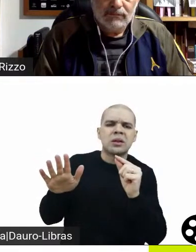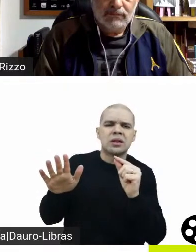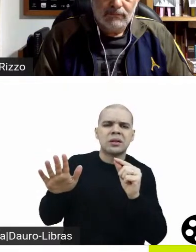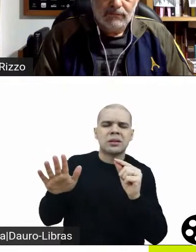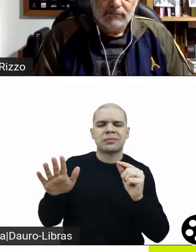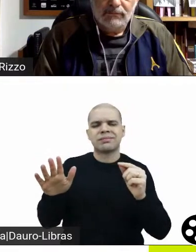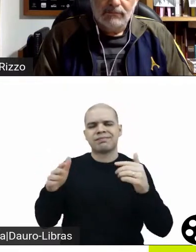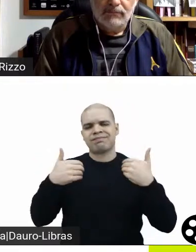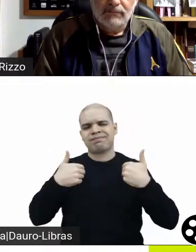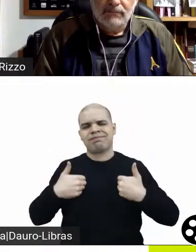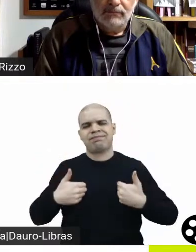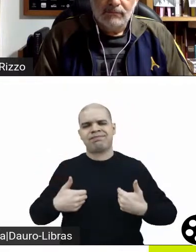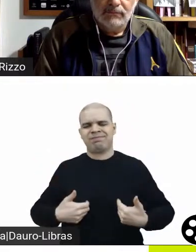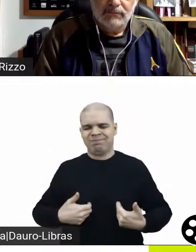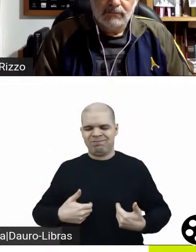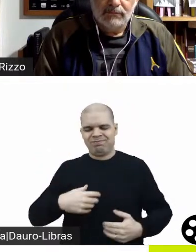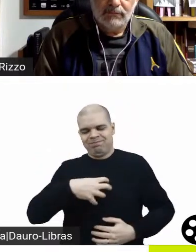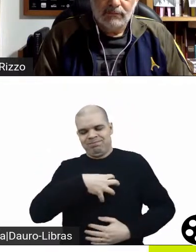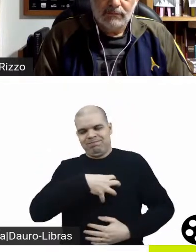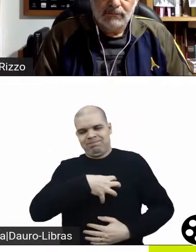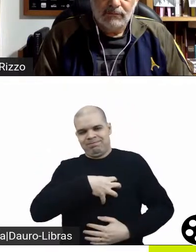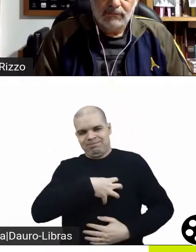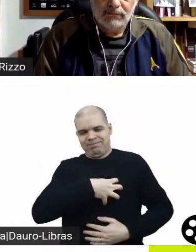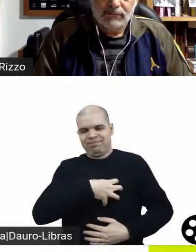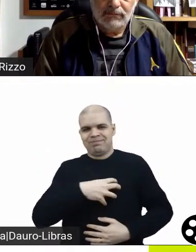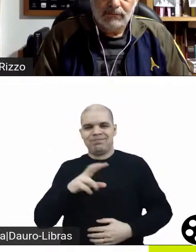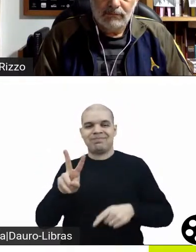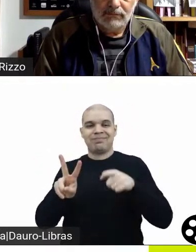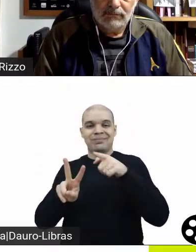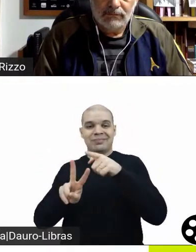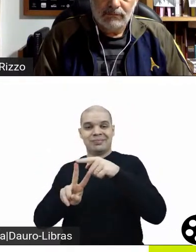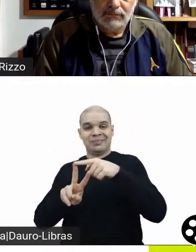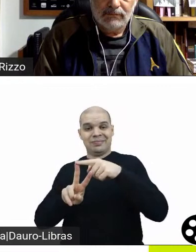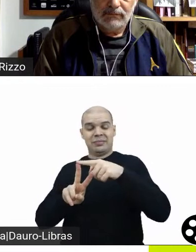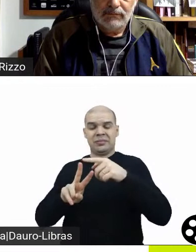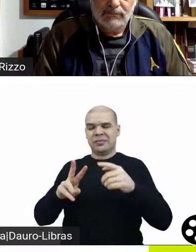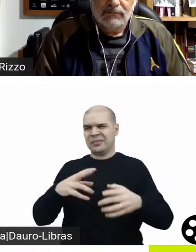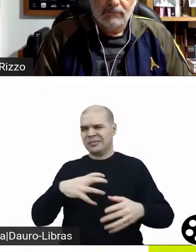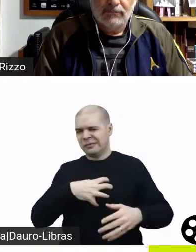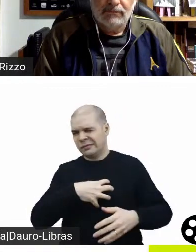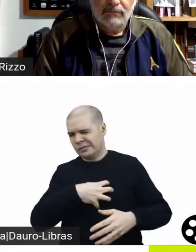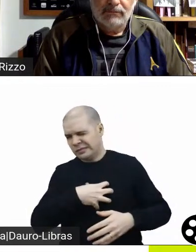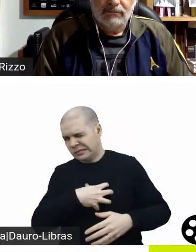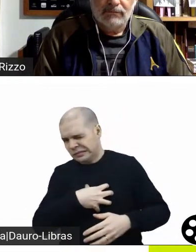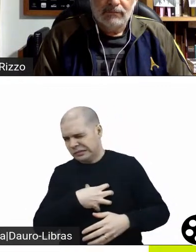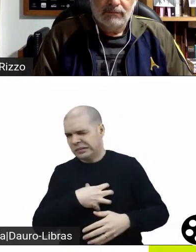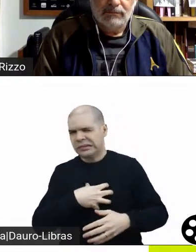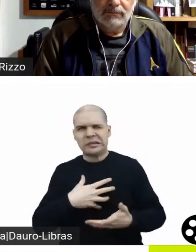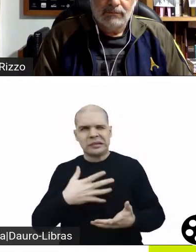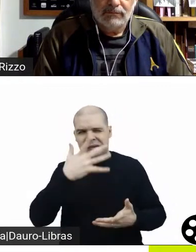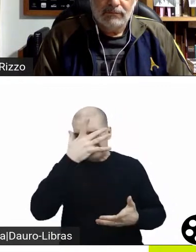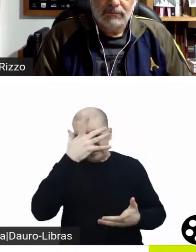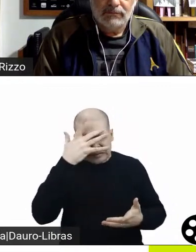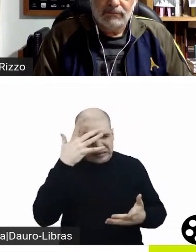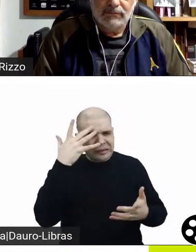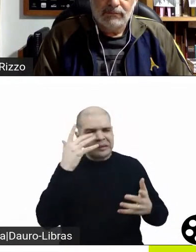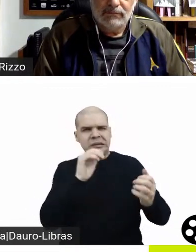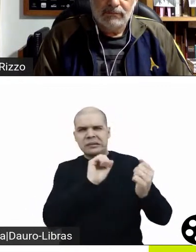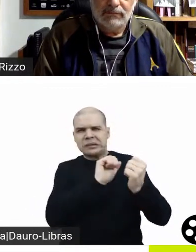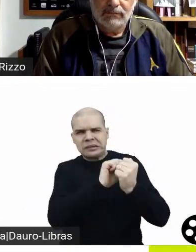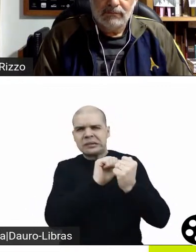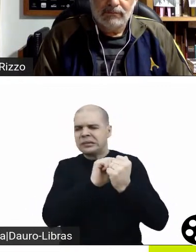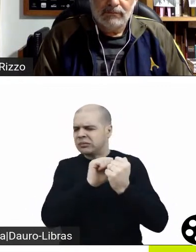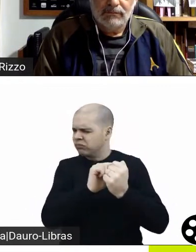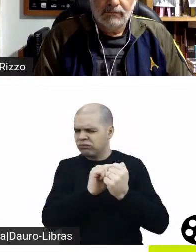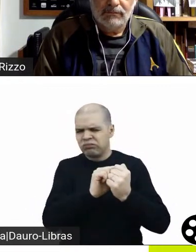repressão interpessoal, em que ela se limita, que ela se exclui do convívio social, ou durante algum tempo ela